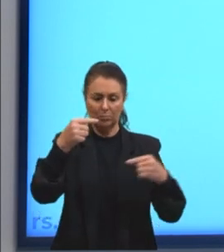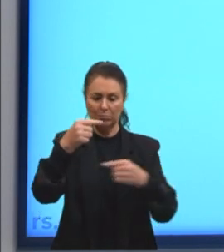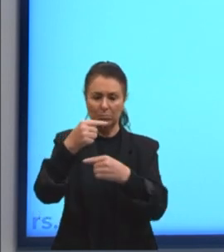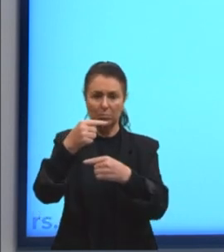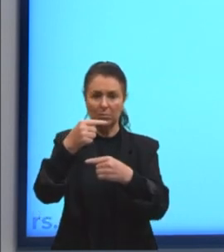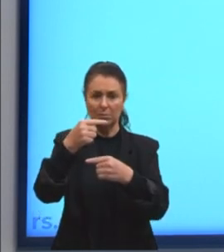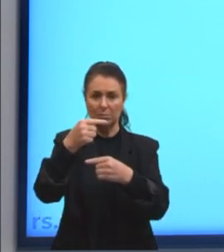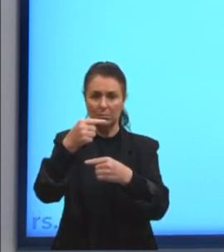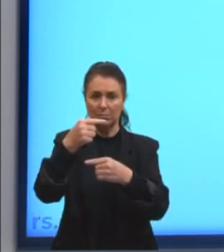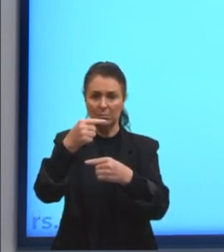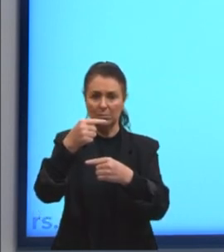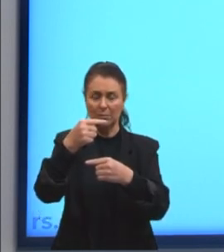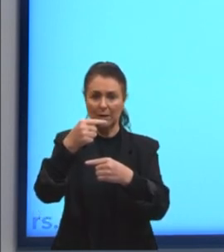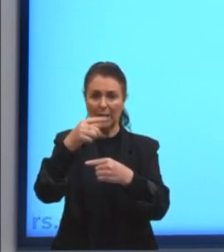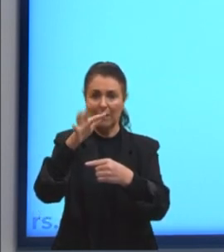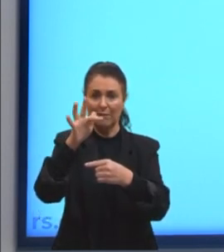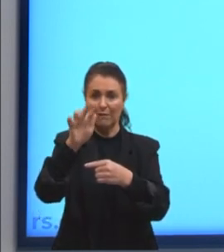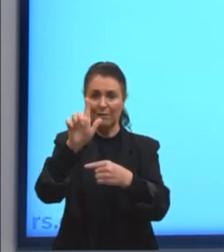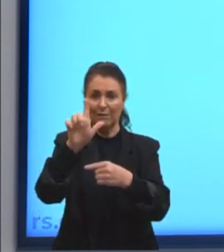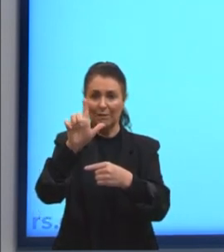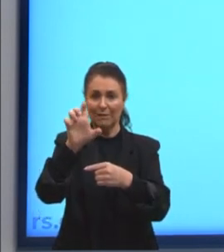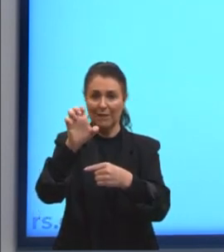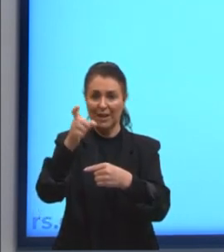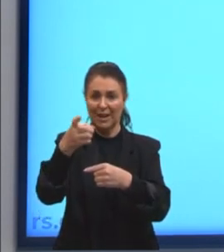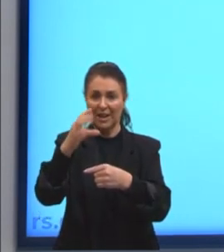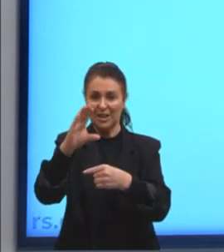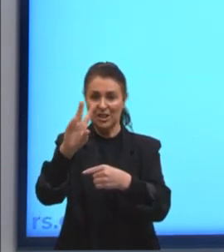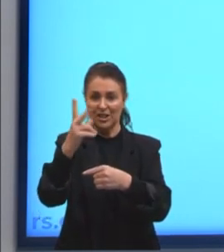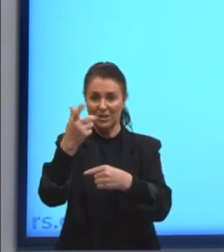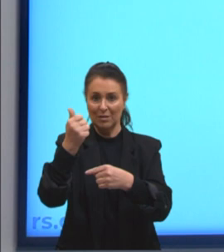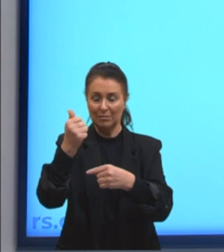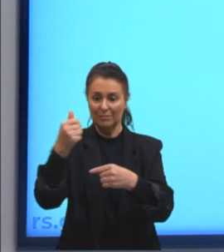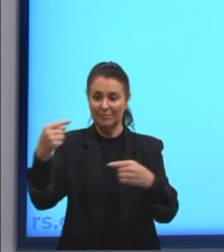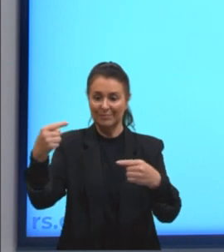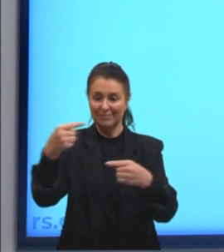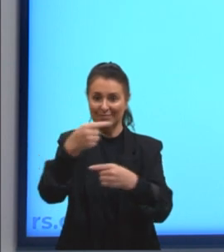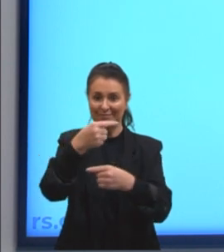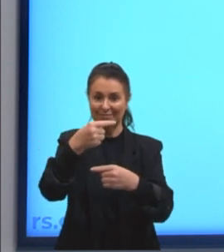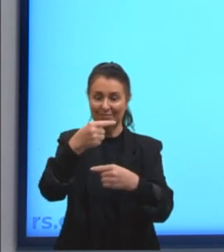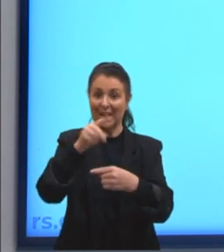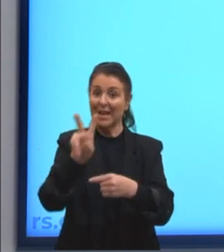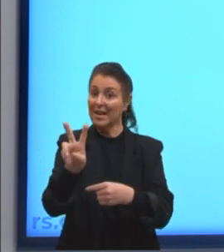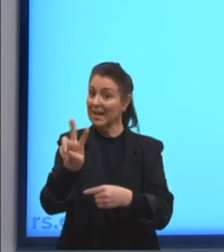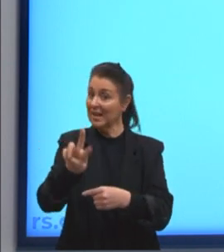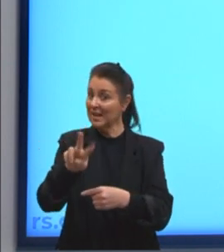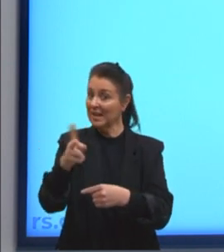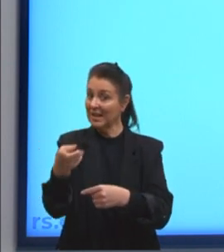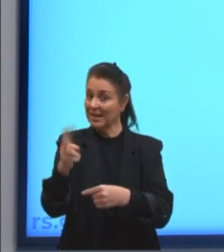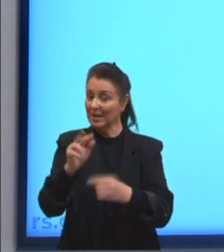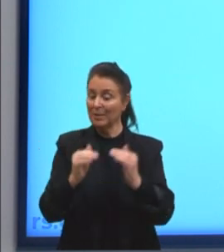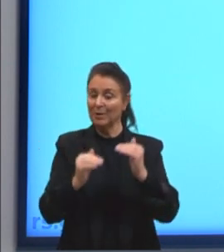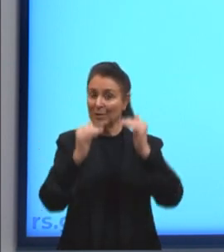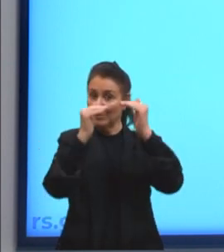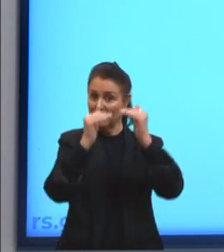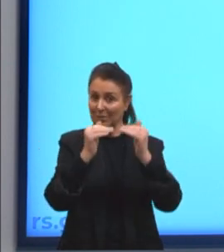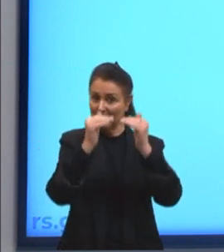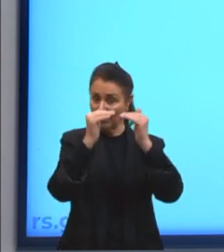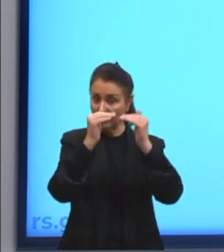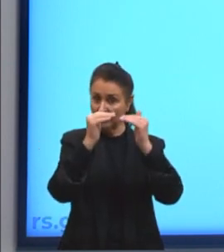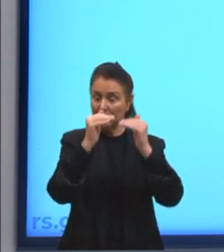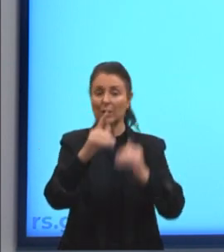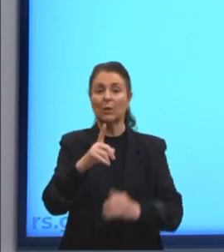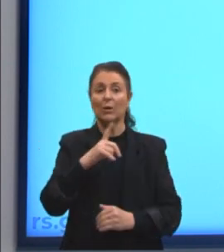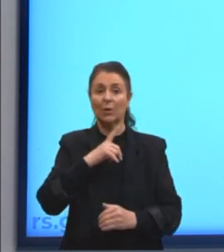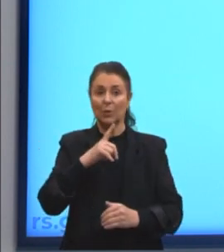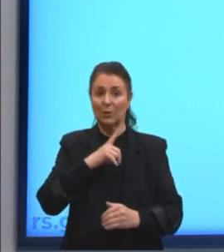estão contrárias, ela é inversamente proporcional, tá? E aí nós temos o seguinte, né? Quando nós